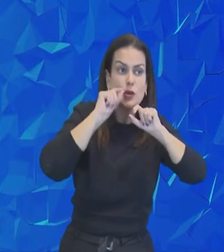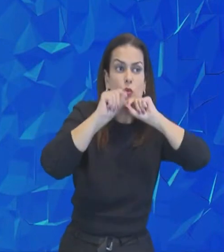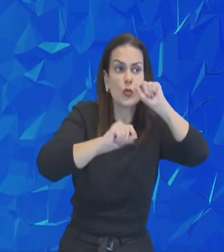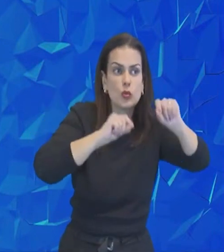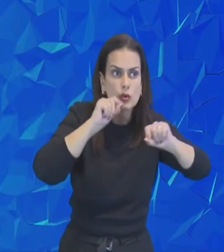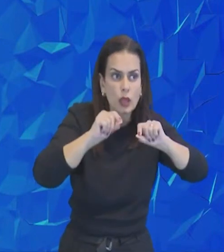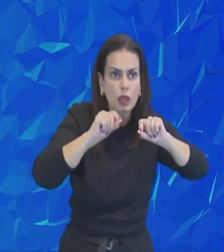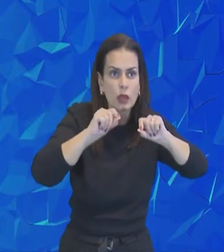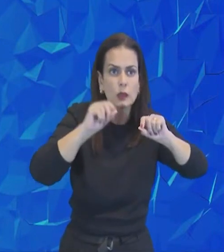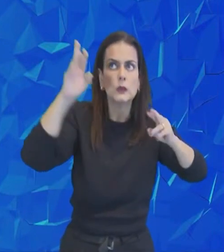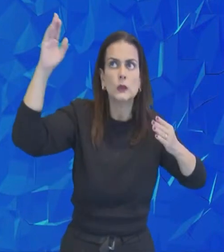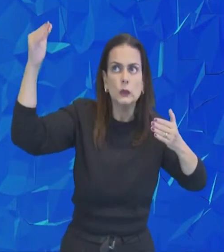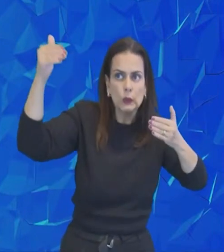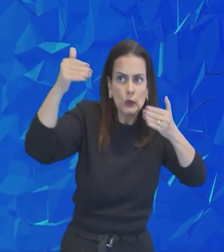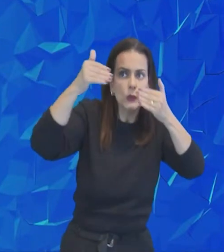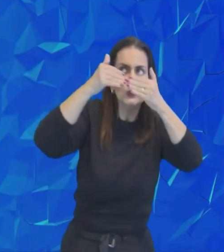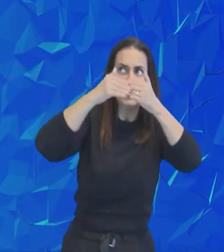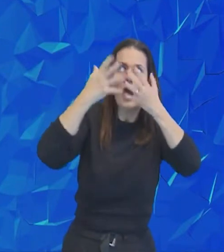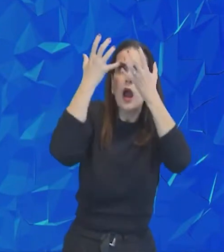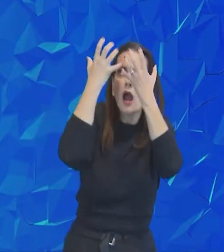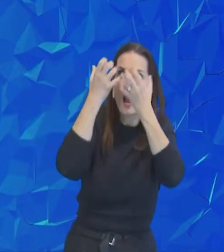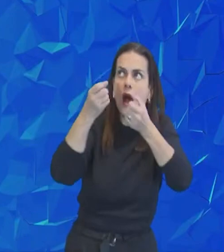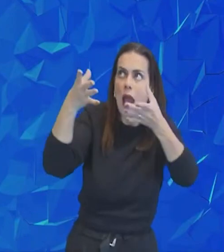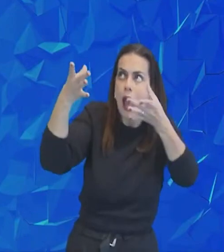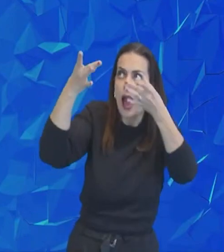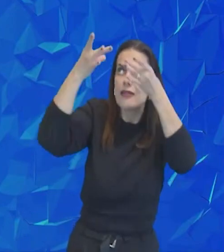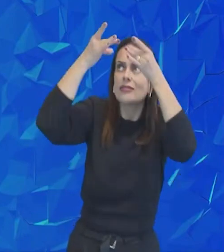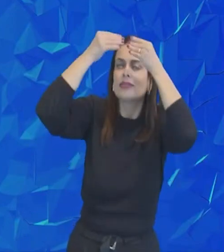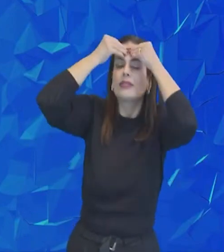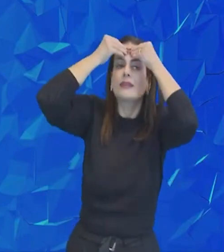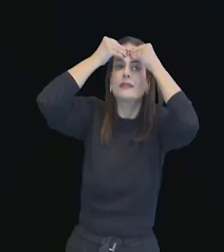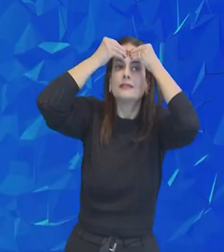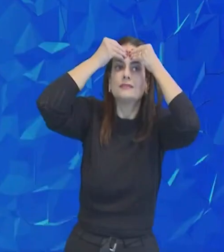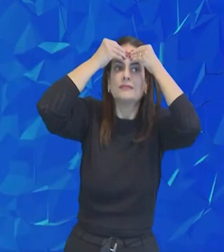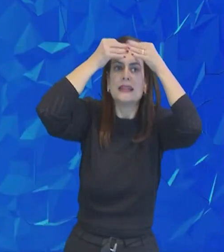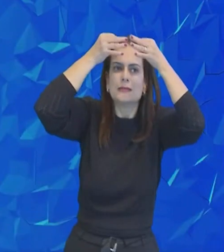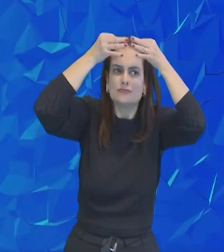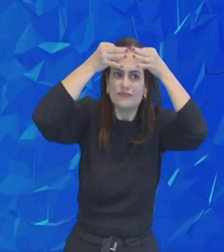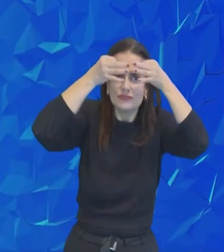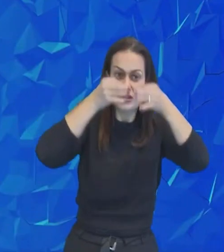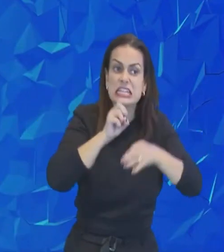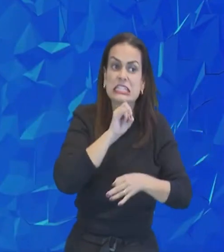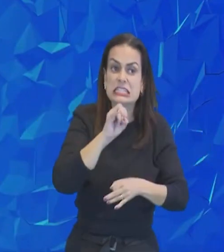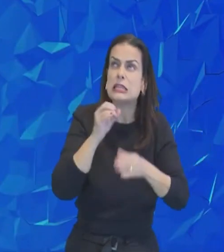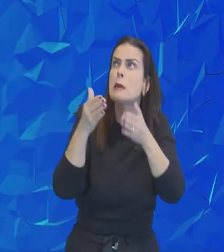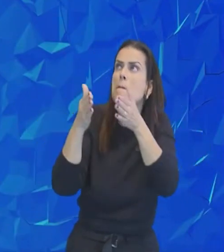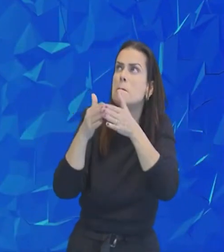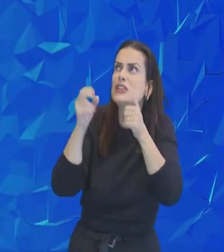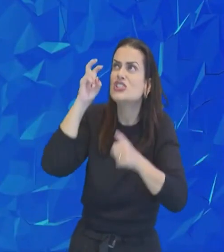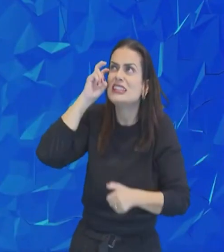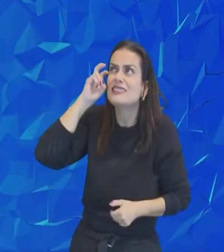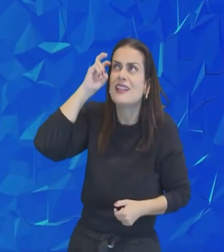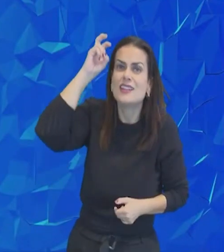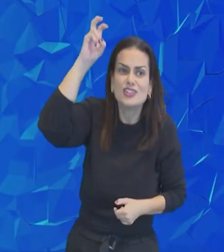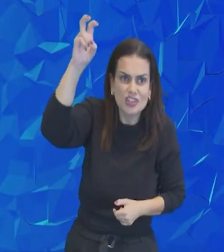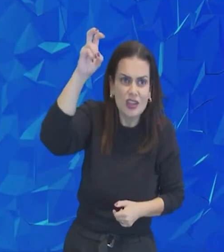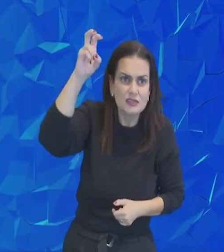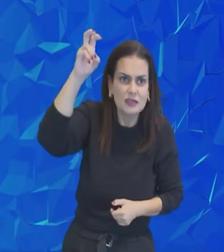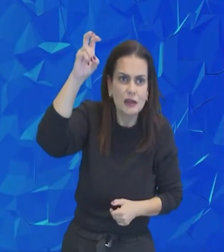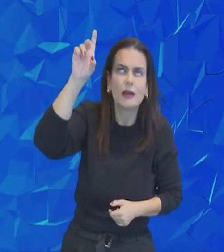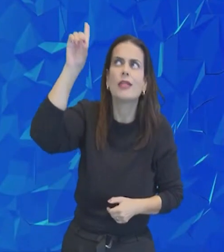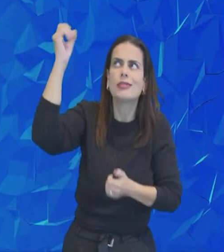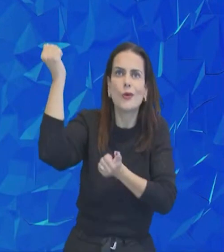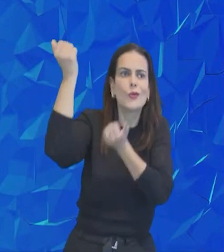atento a sabedoria, o teu ouvido, e para inclinares o coração ao entendimento, e se clamares por inteligência, e por entendimento, alçares a voz,